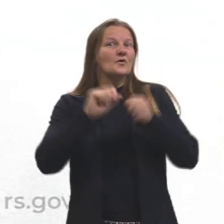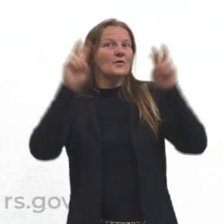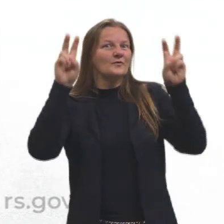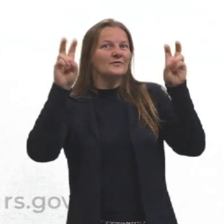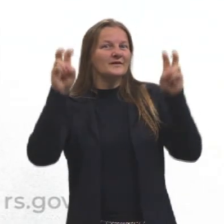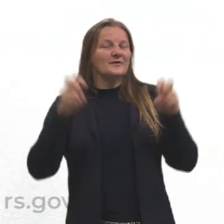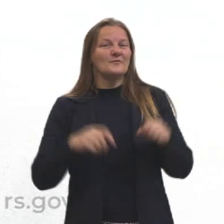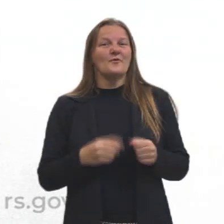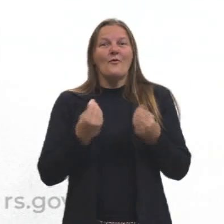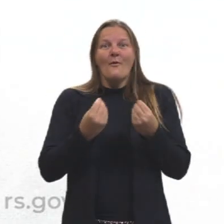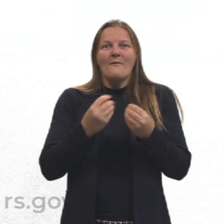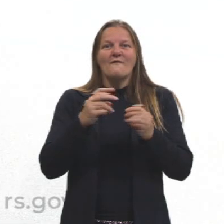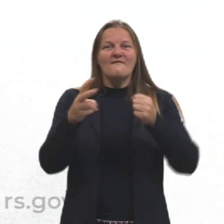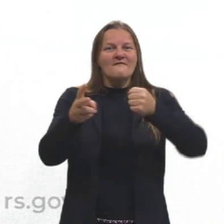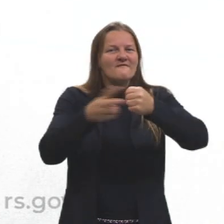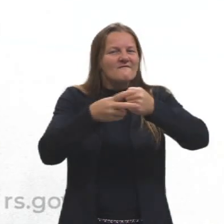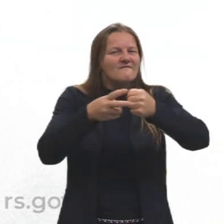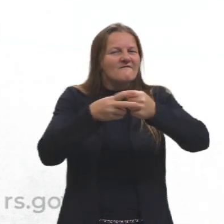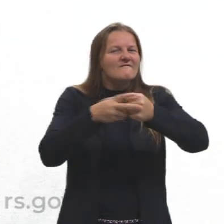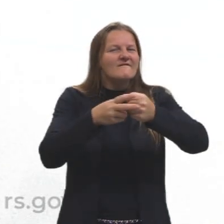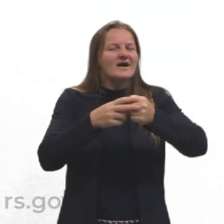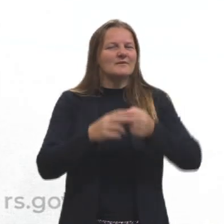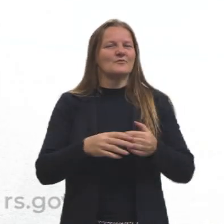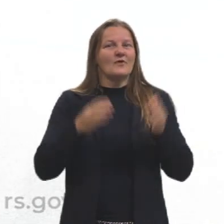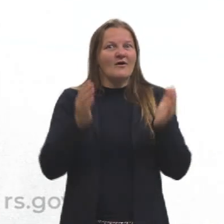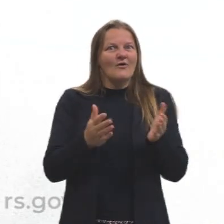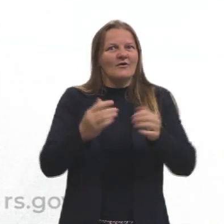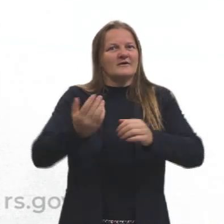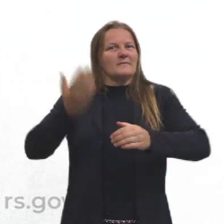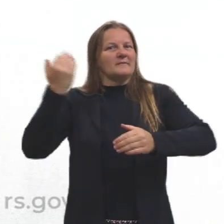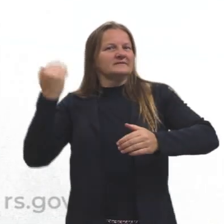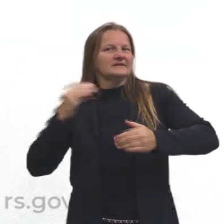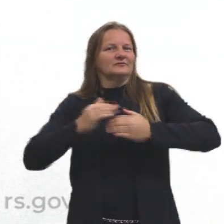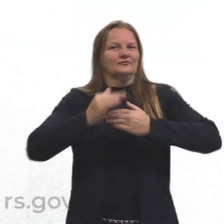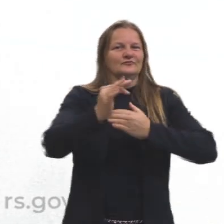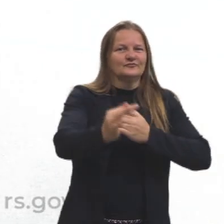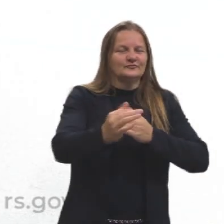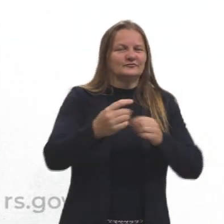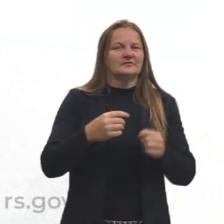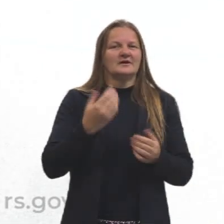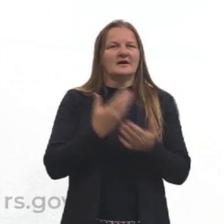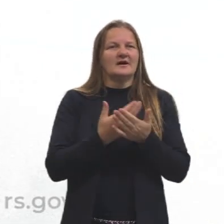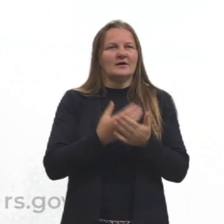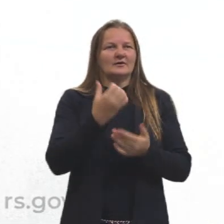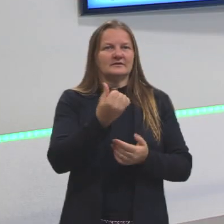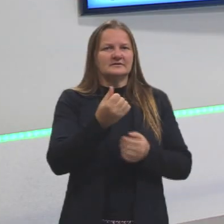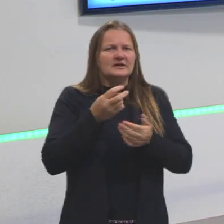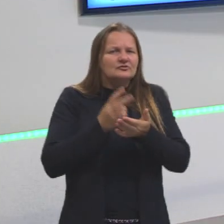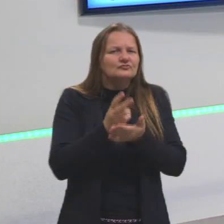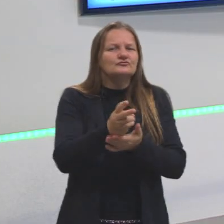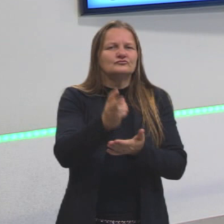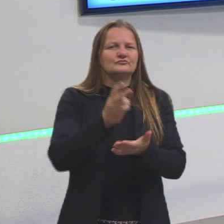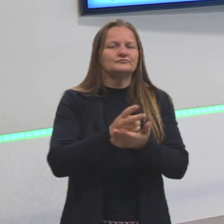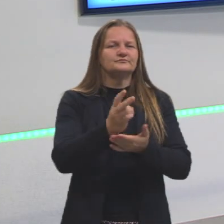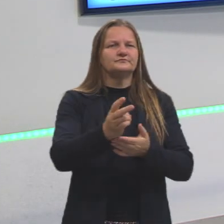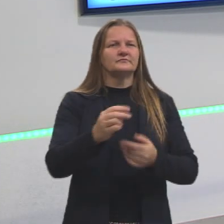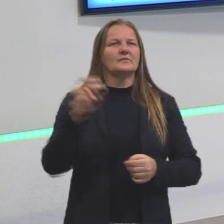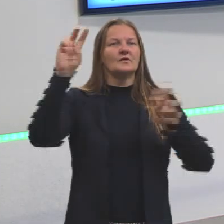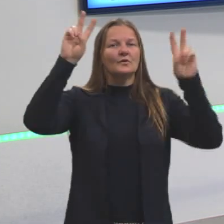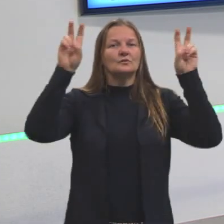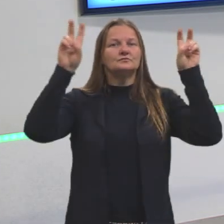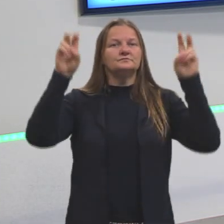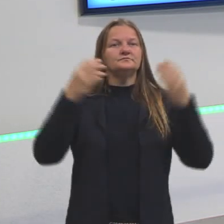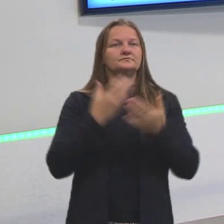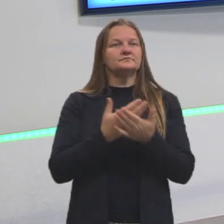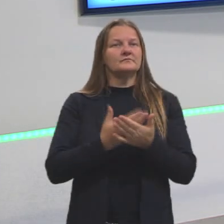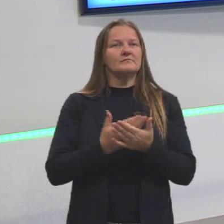tempos verbais, nós vamos trabalhar a primeira parte de tempos verbais, na aula 6 nós daremos sequência a ela. O título da nossa